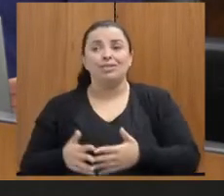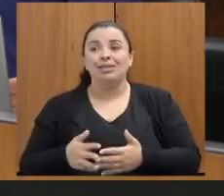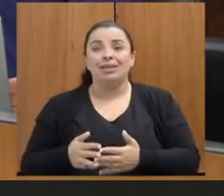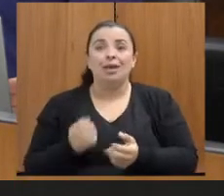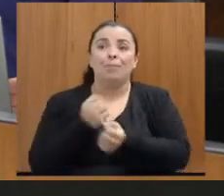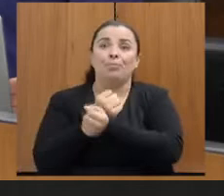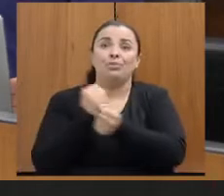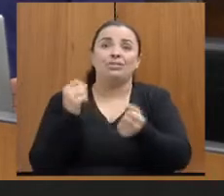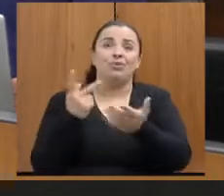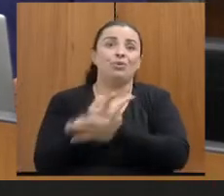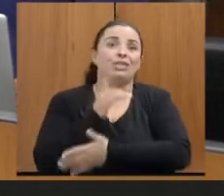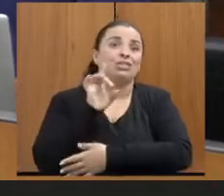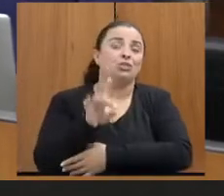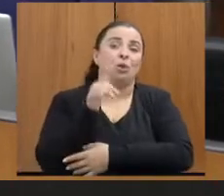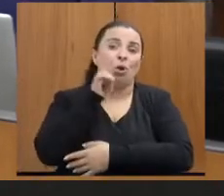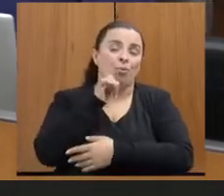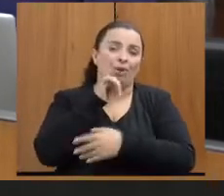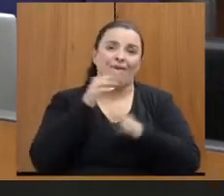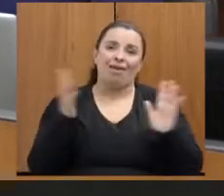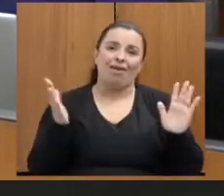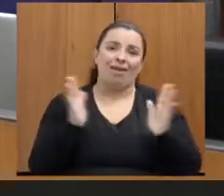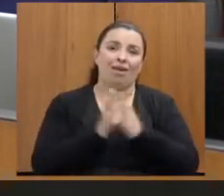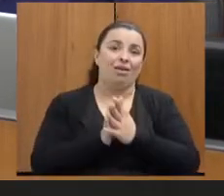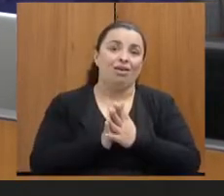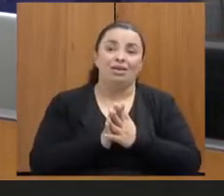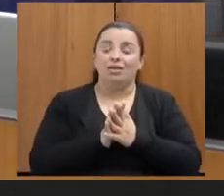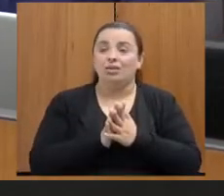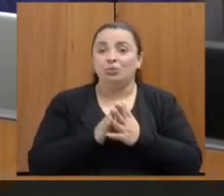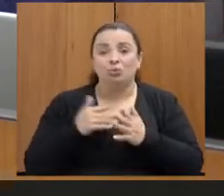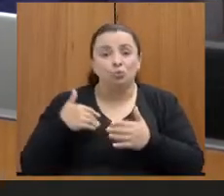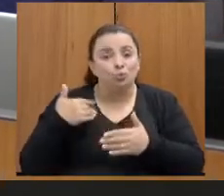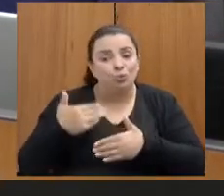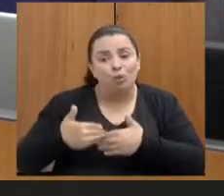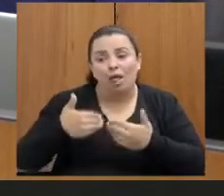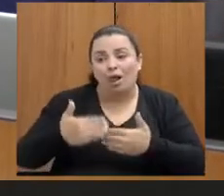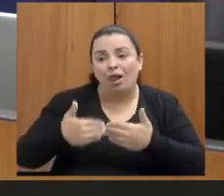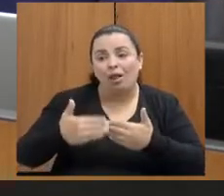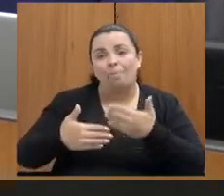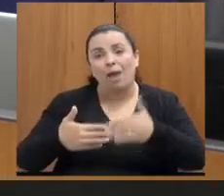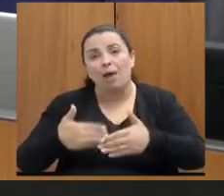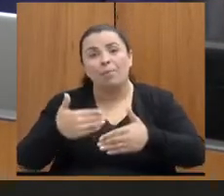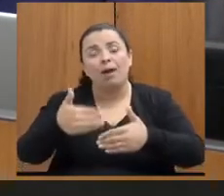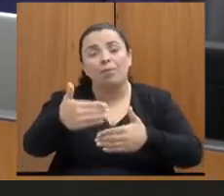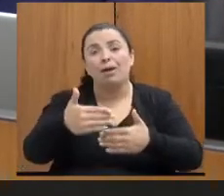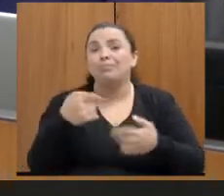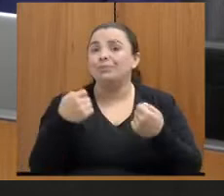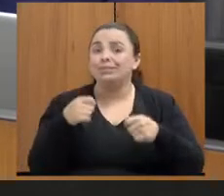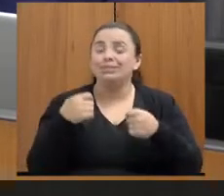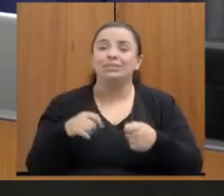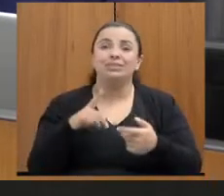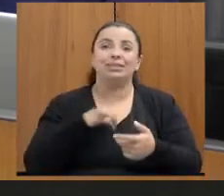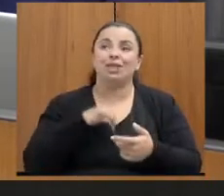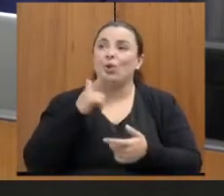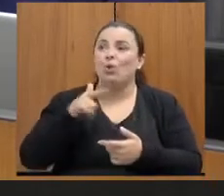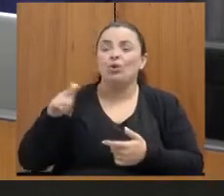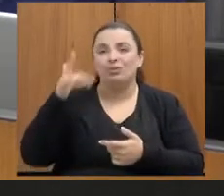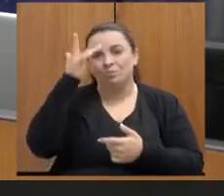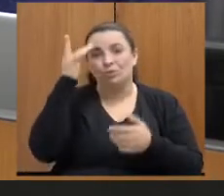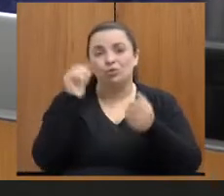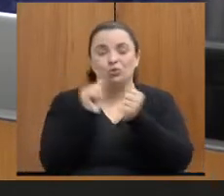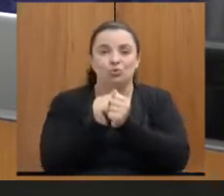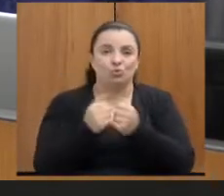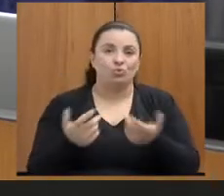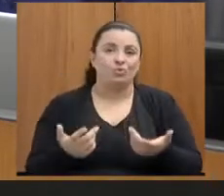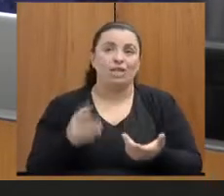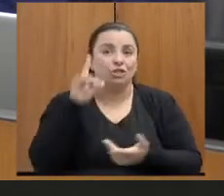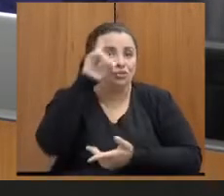A parte operacional toda, se a gente faz, e aí, assim, não é uma questão machista ou feminista, mas a gente sabe que, fazendo uma